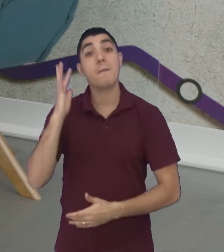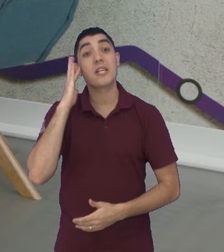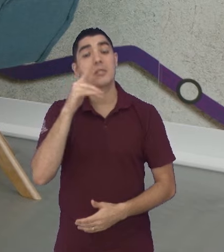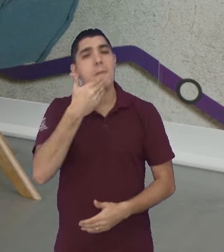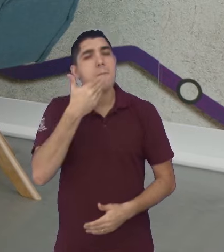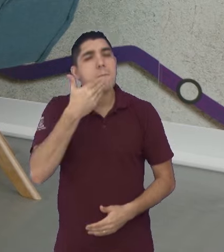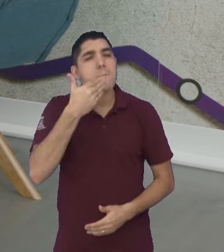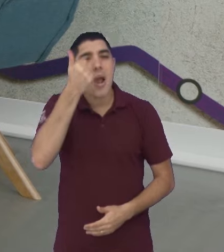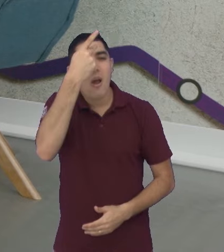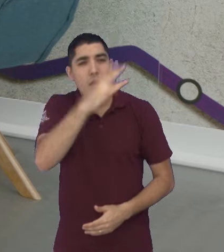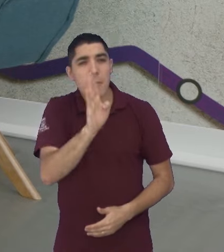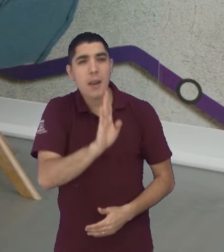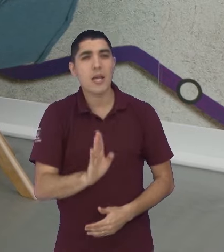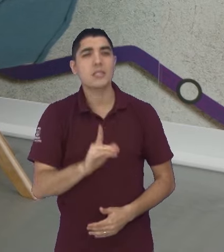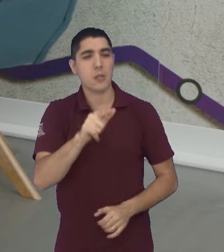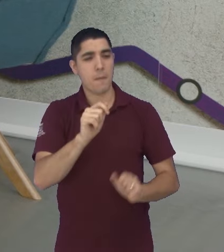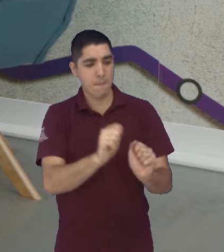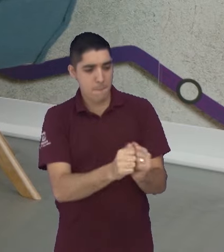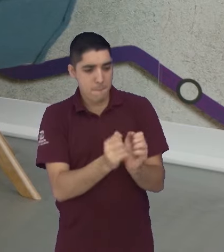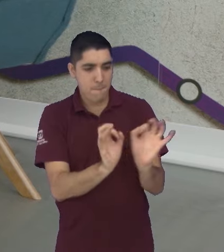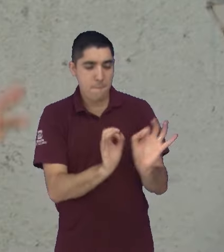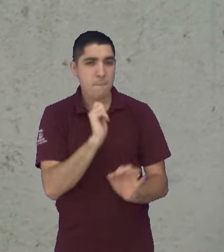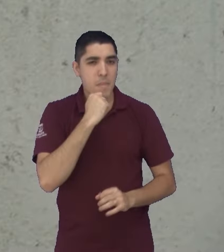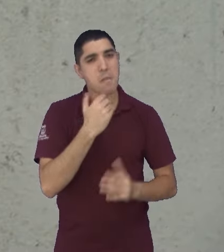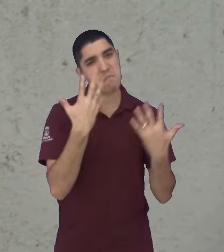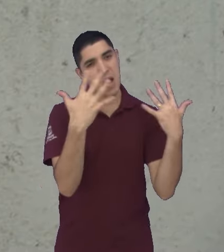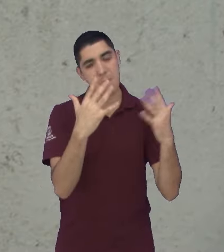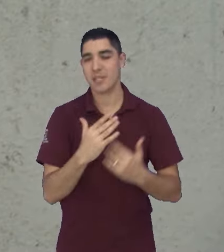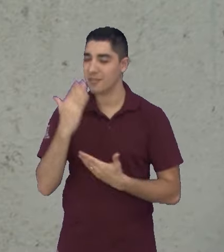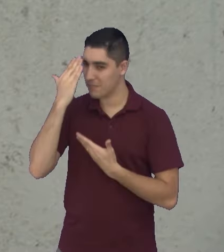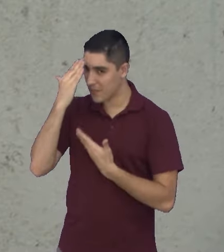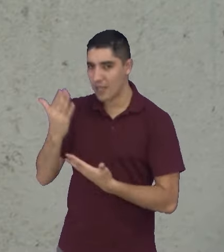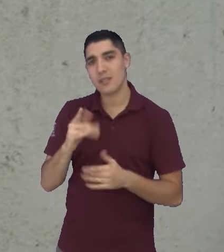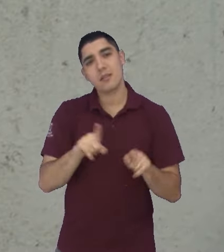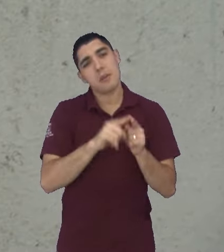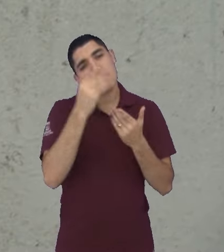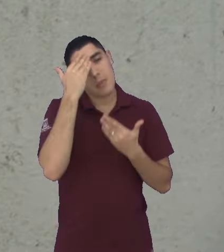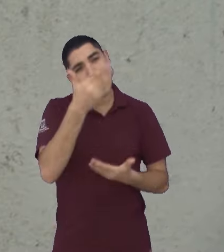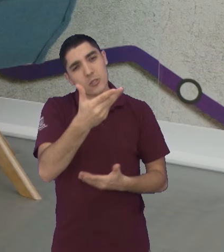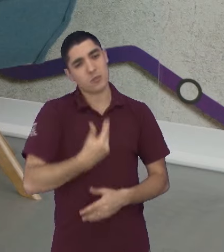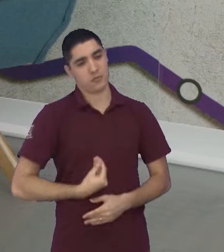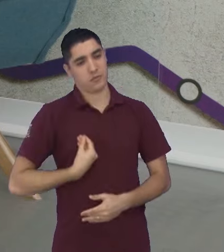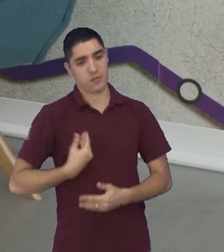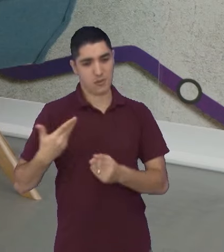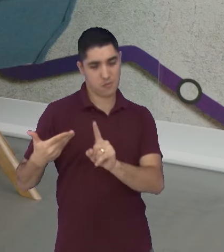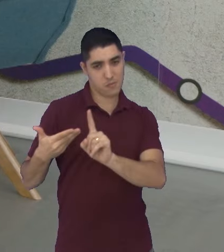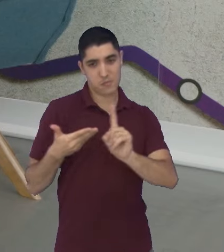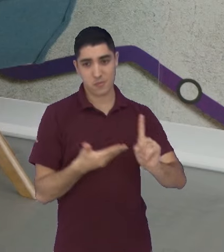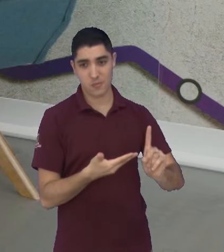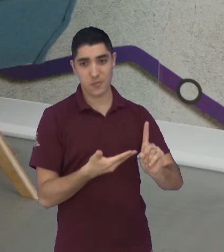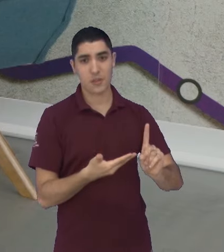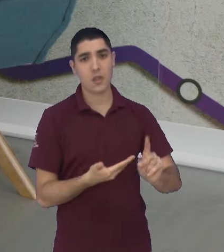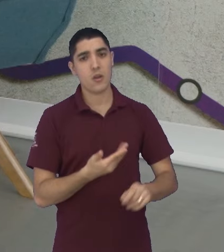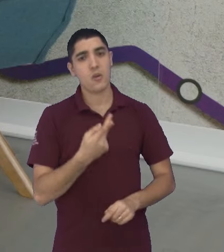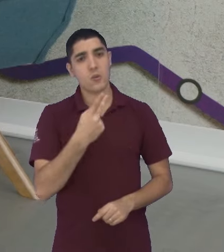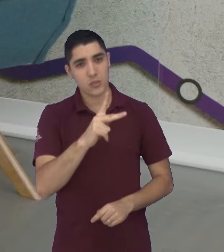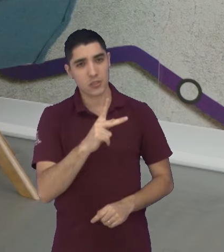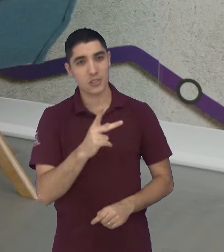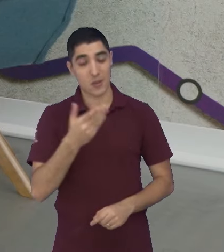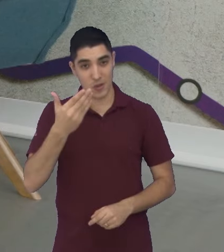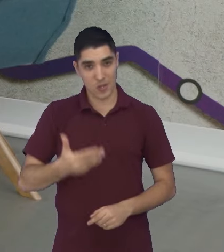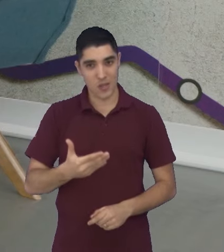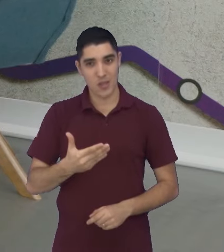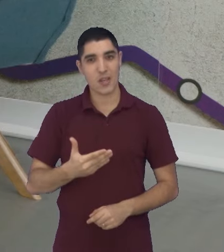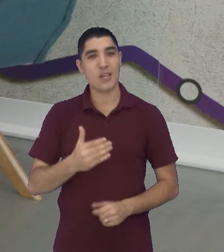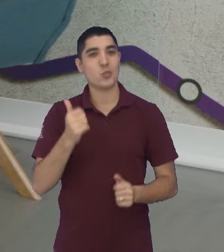padeiros do Brasil? Parabéns, Caio. Obrigado. Muito obrigada pela sua presença aqui. Obrigado, eu que agradeço. o Caio está aqui